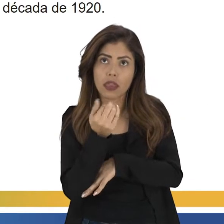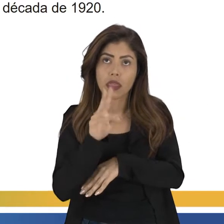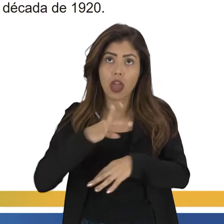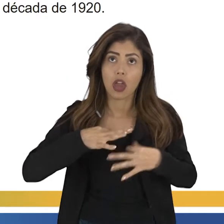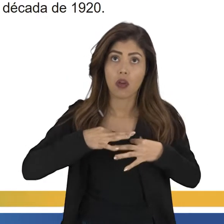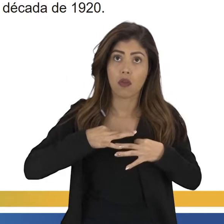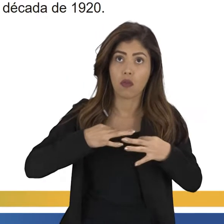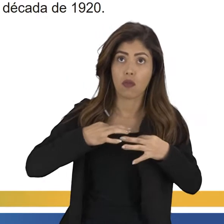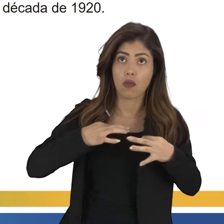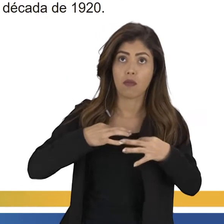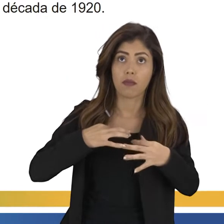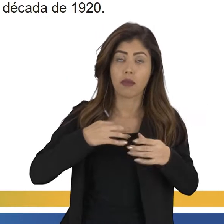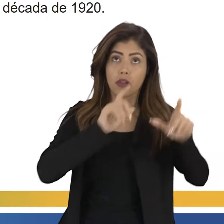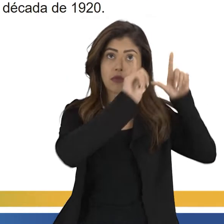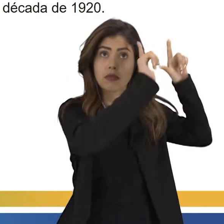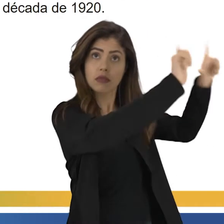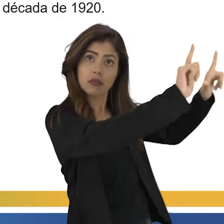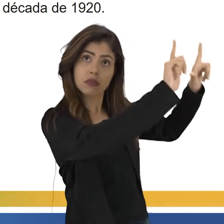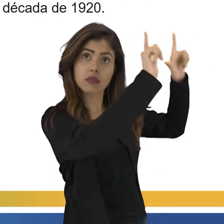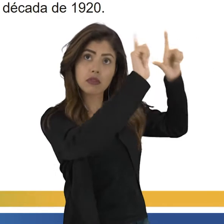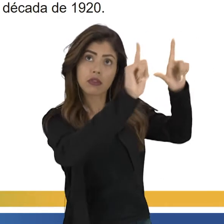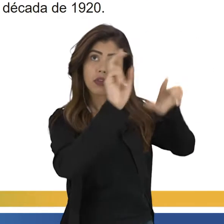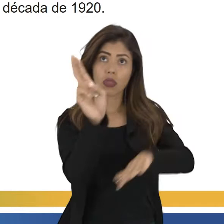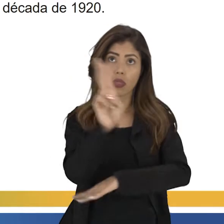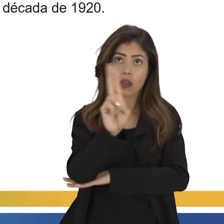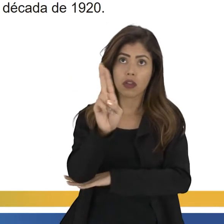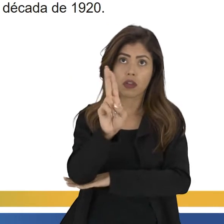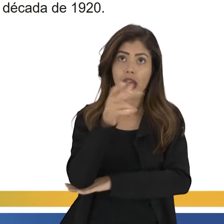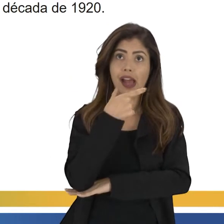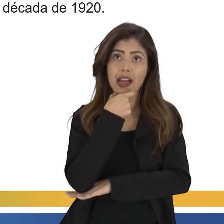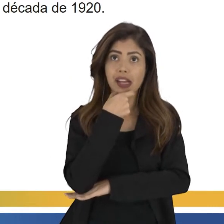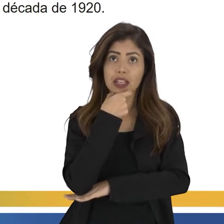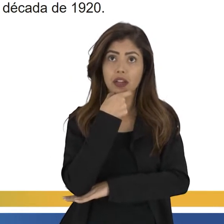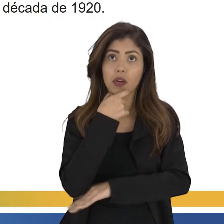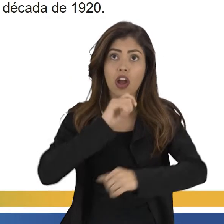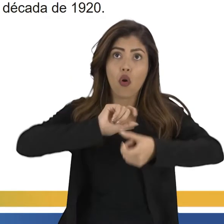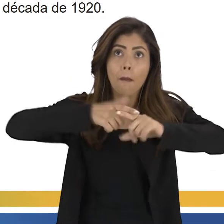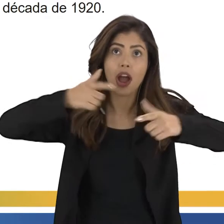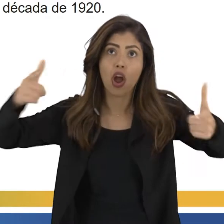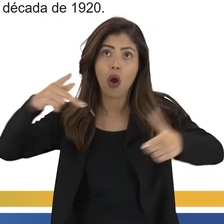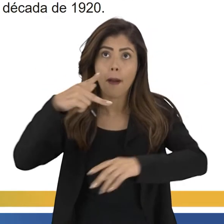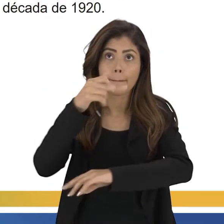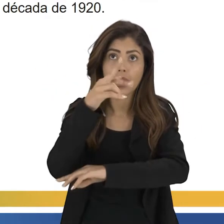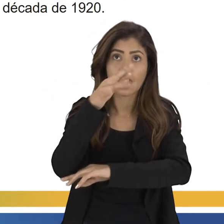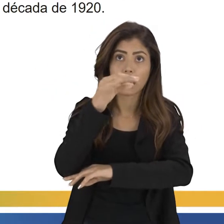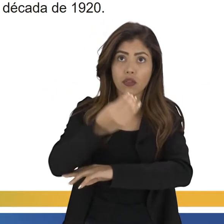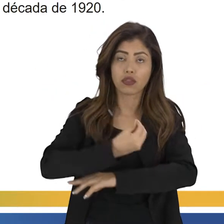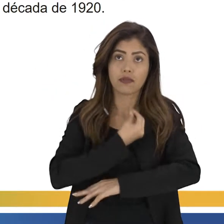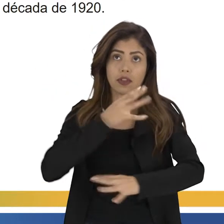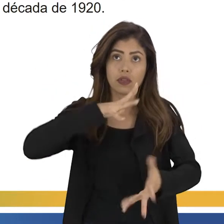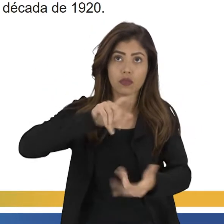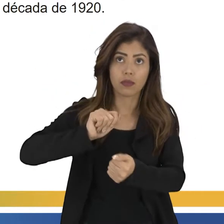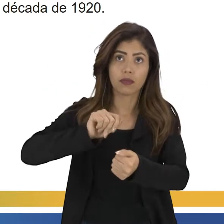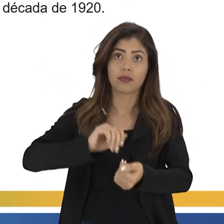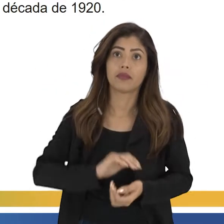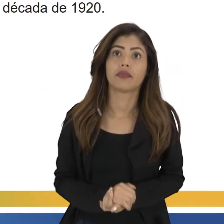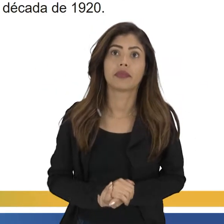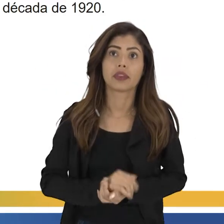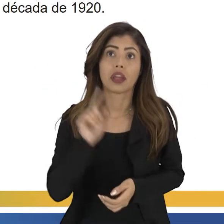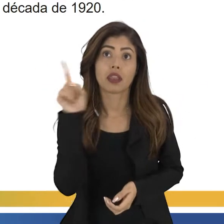roupa diante de cartaz com os dizeres, em inglês. O maior padrão de vida do mundo.